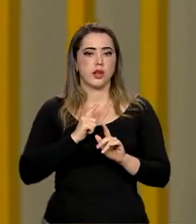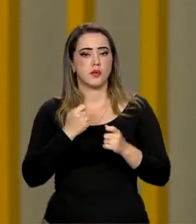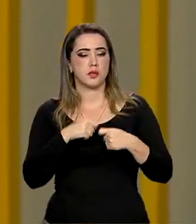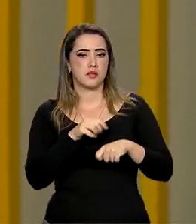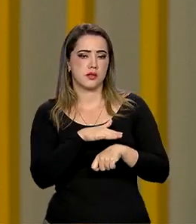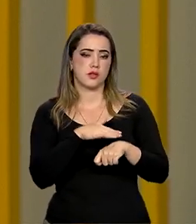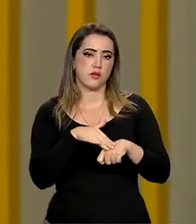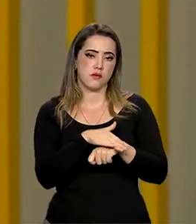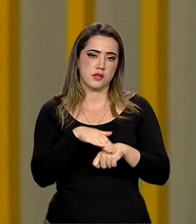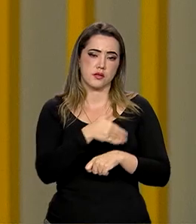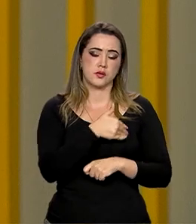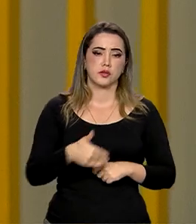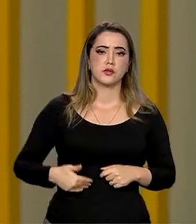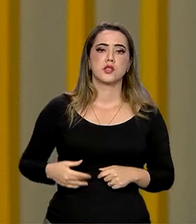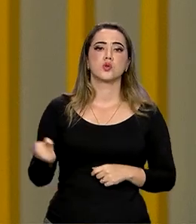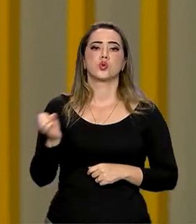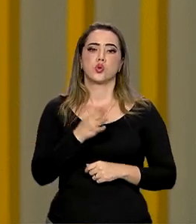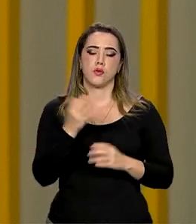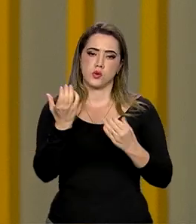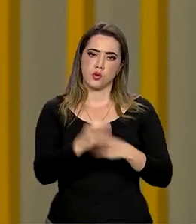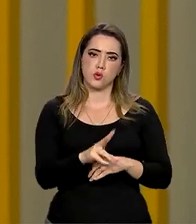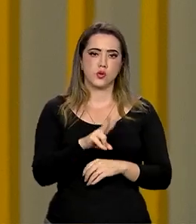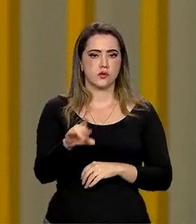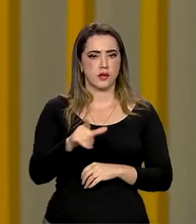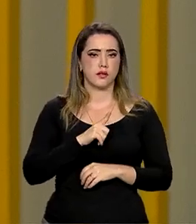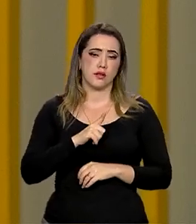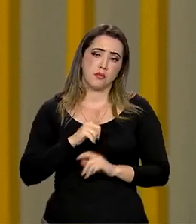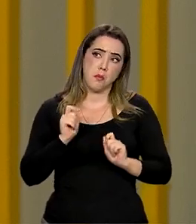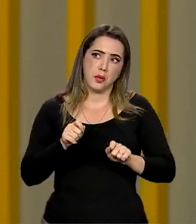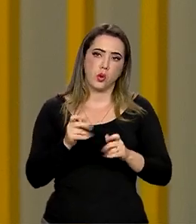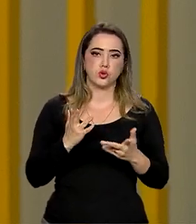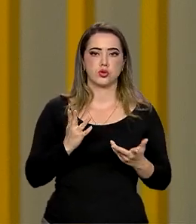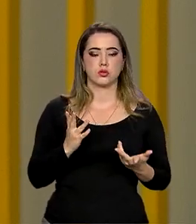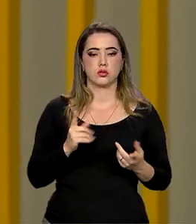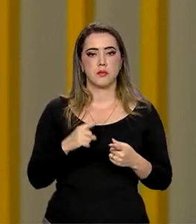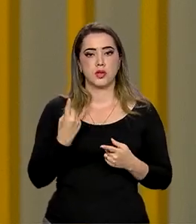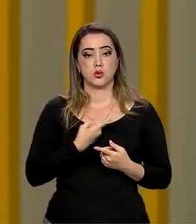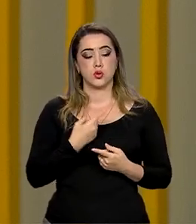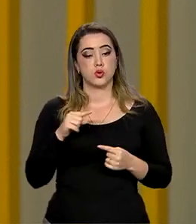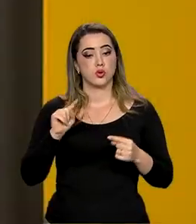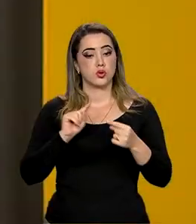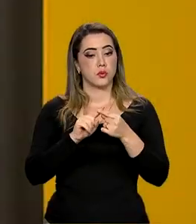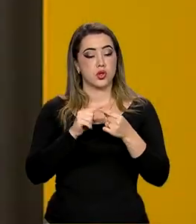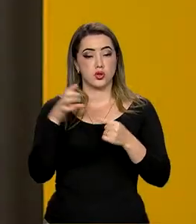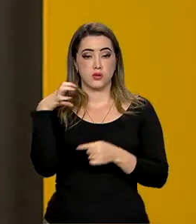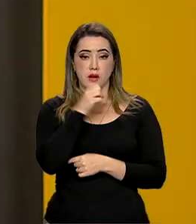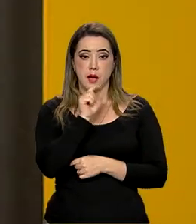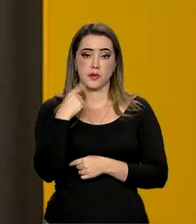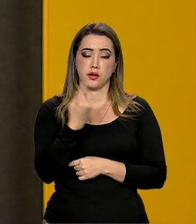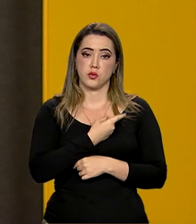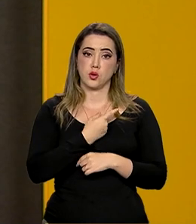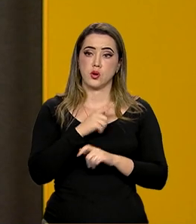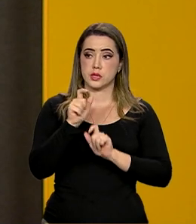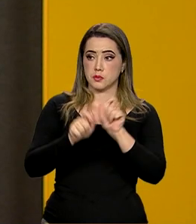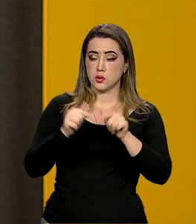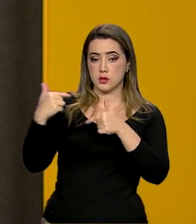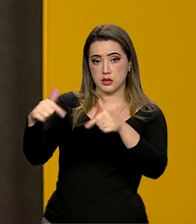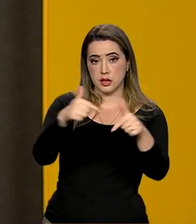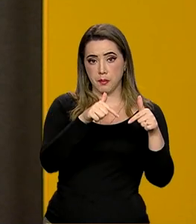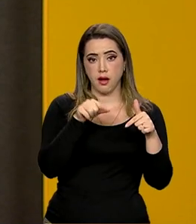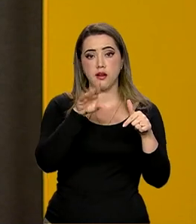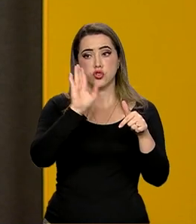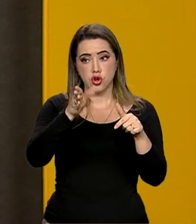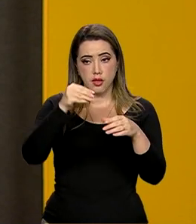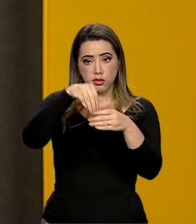com o governo, que a gente faça novos concursos. Mas, hoje, a nossa missão crítica é fazer com que nossos servidores, que já vêm respondendo